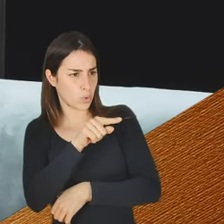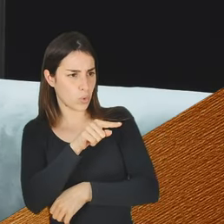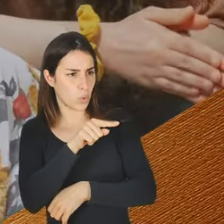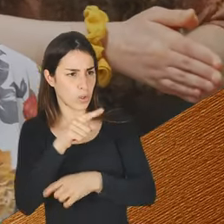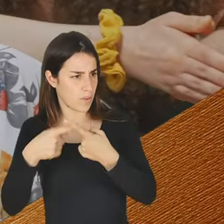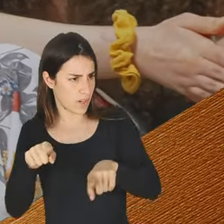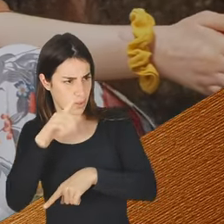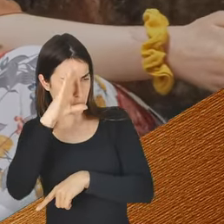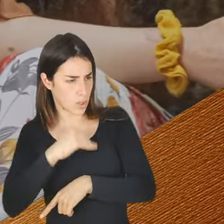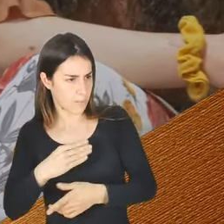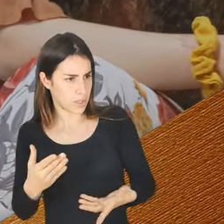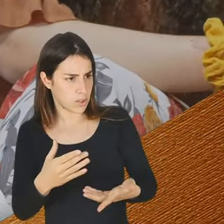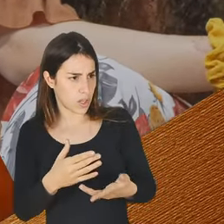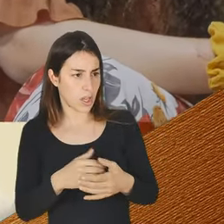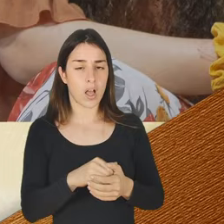Não. Rua?